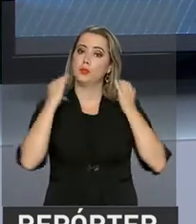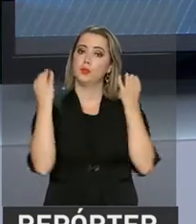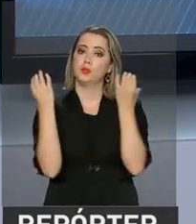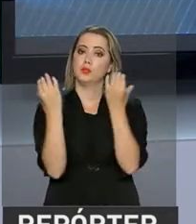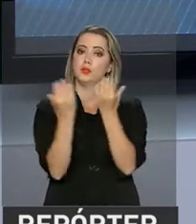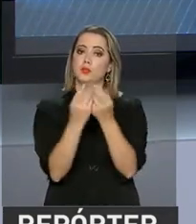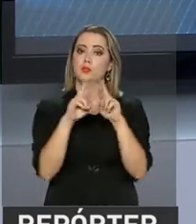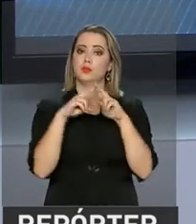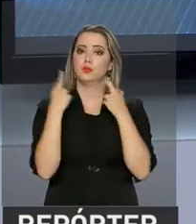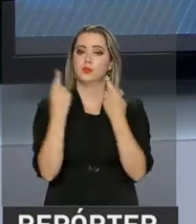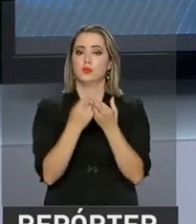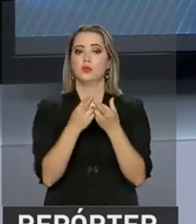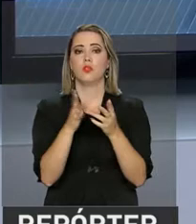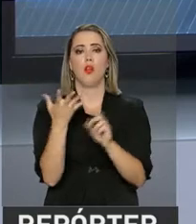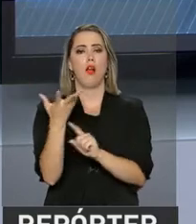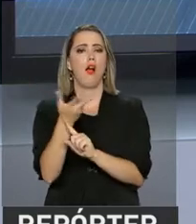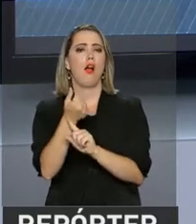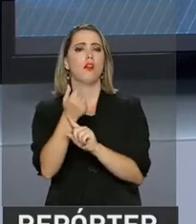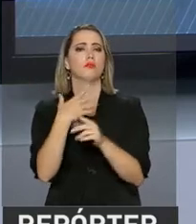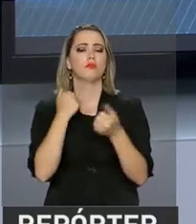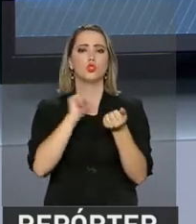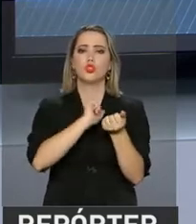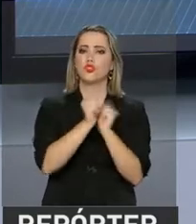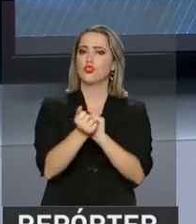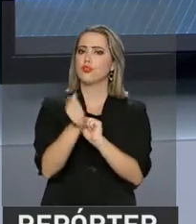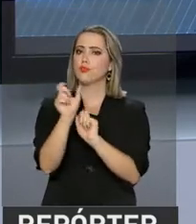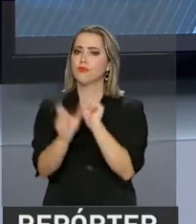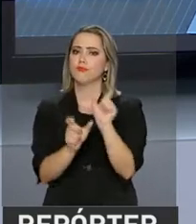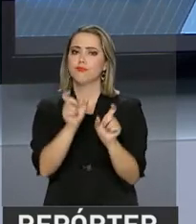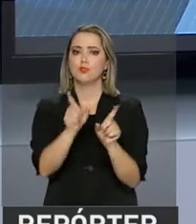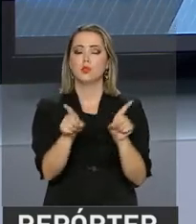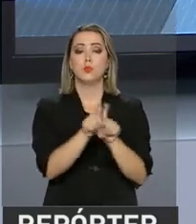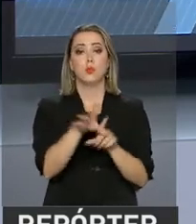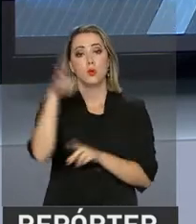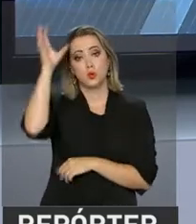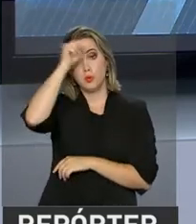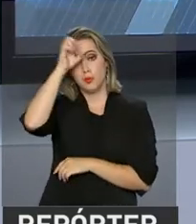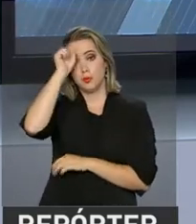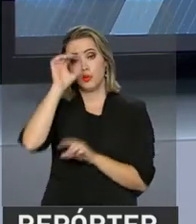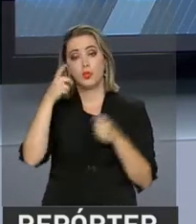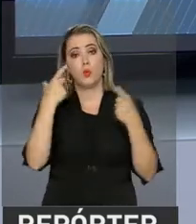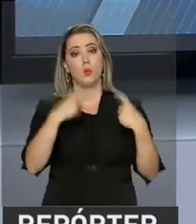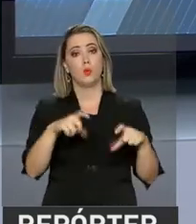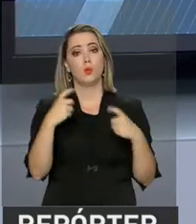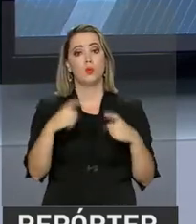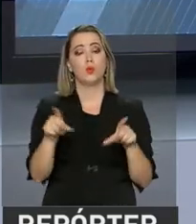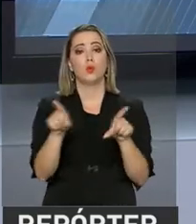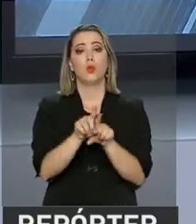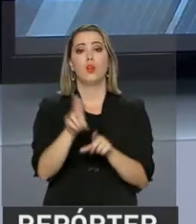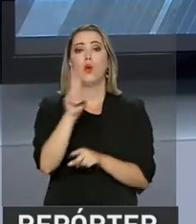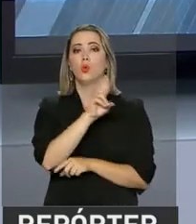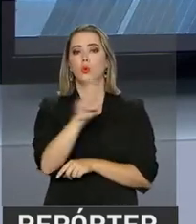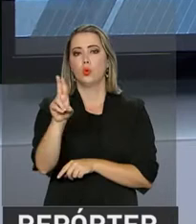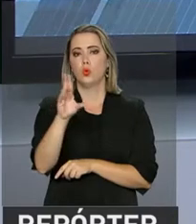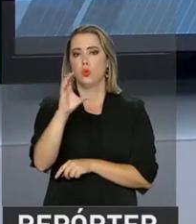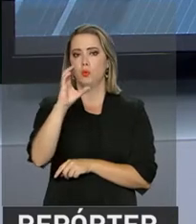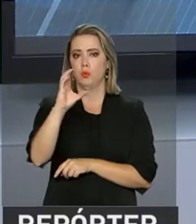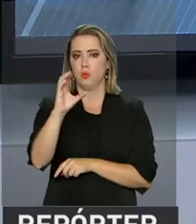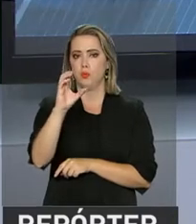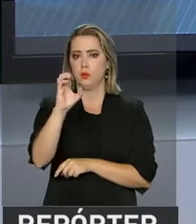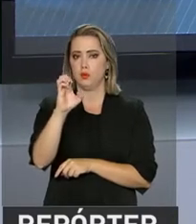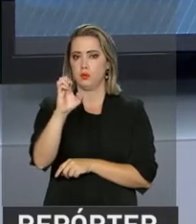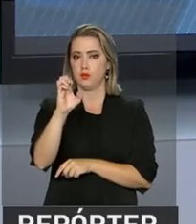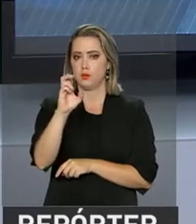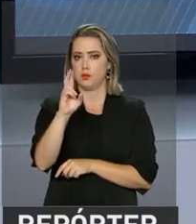para a comunidade se reunir, fazer arte, praticar esportes e aprender. É o Centro de Artes e Esportes Unificados, o CEL.